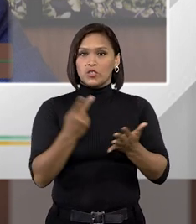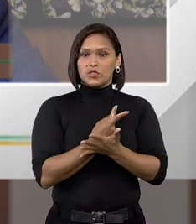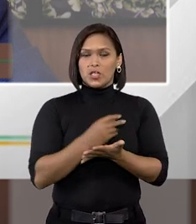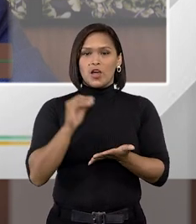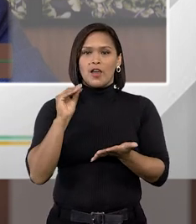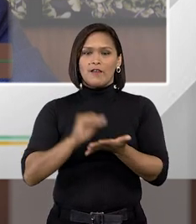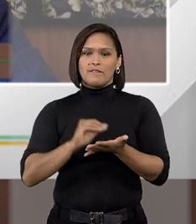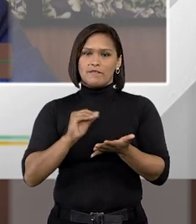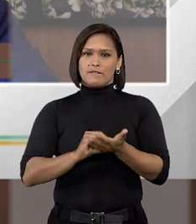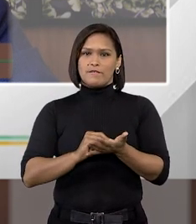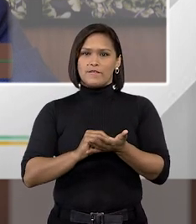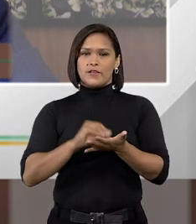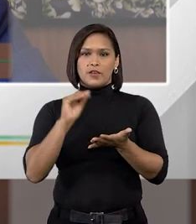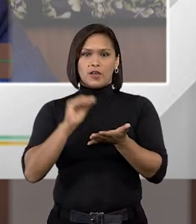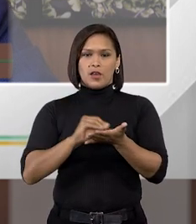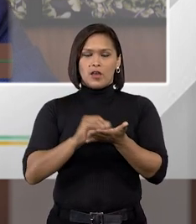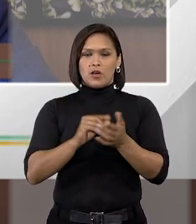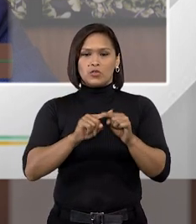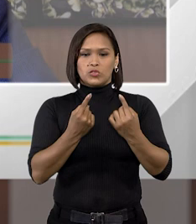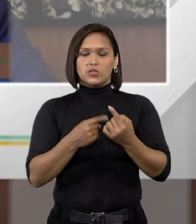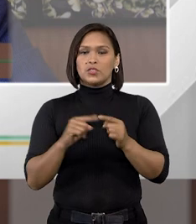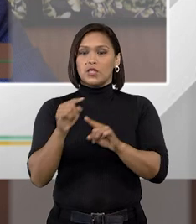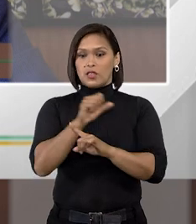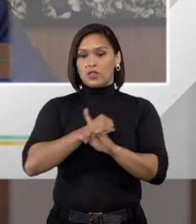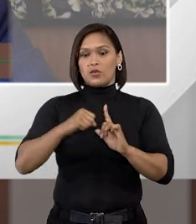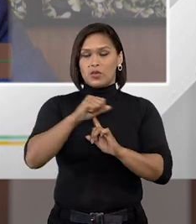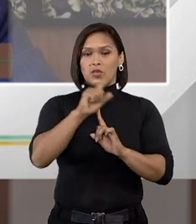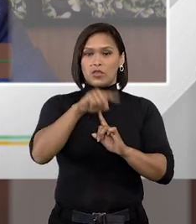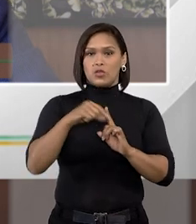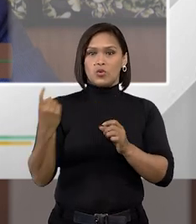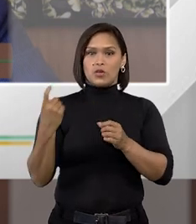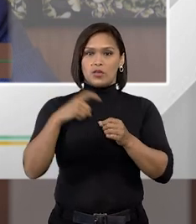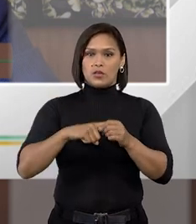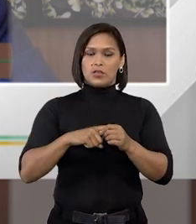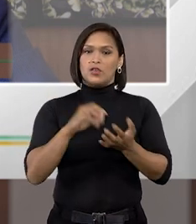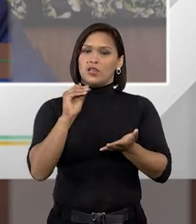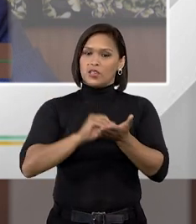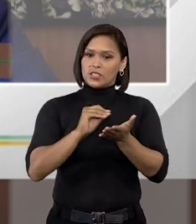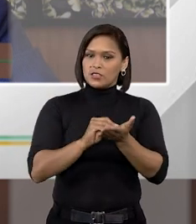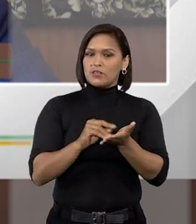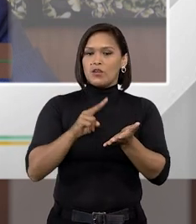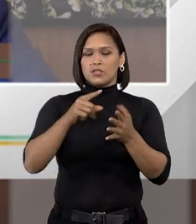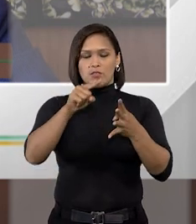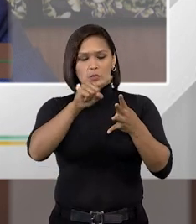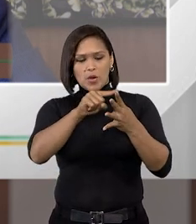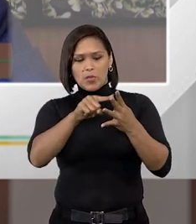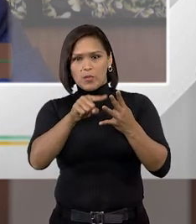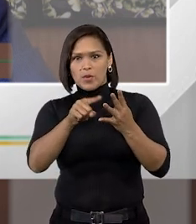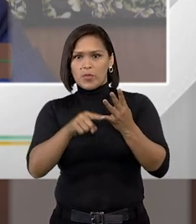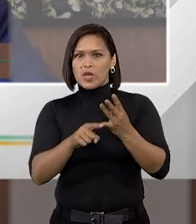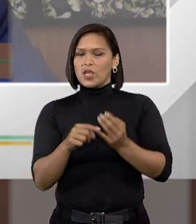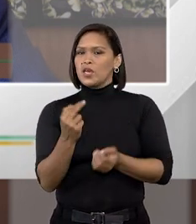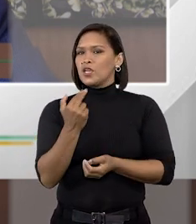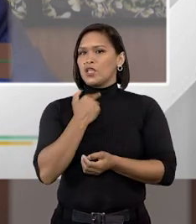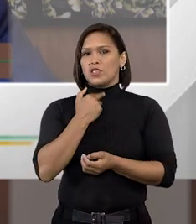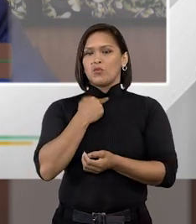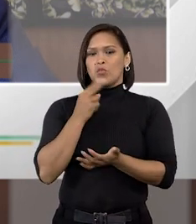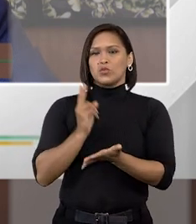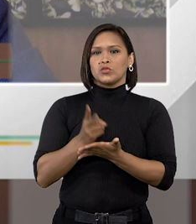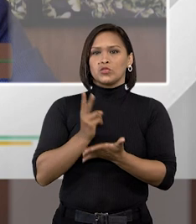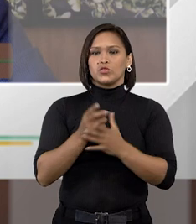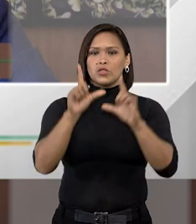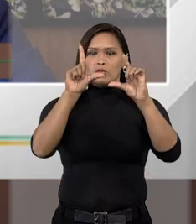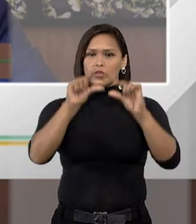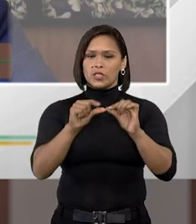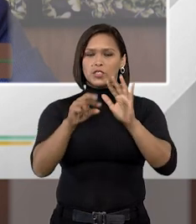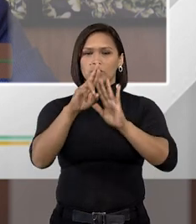uma falta, isso gera uma falta do reeducando, né? E claro que as faltas vão contando para que ele não possa progredir